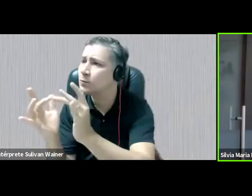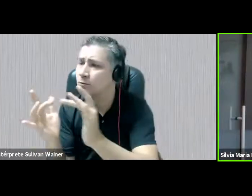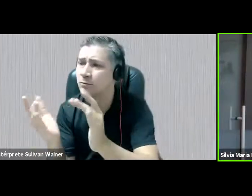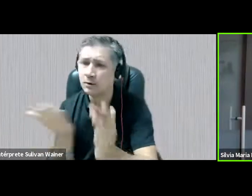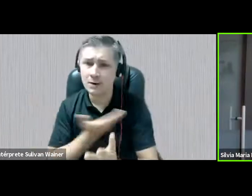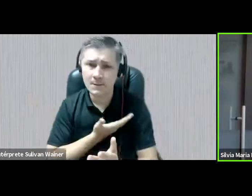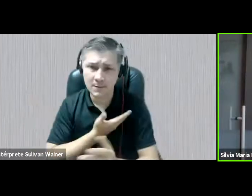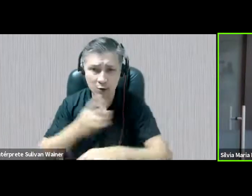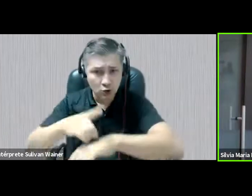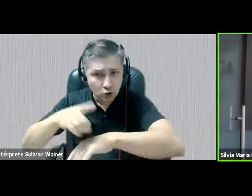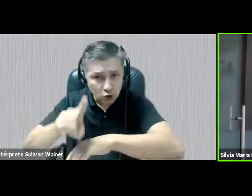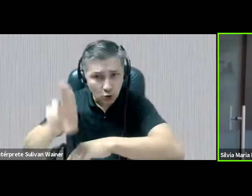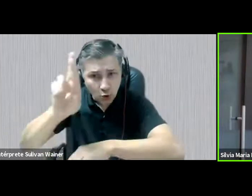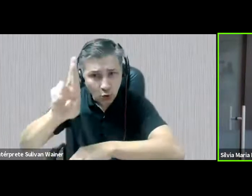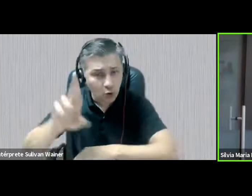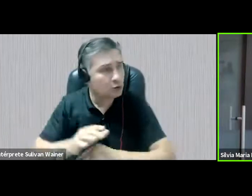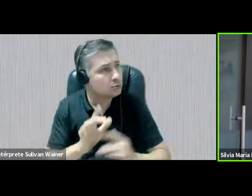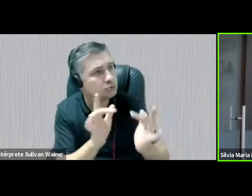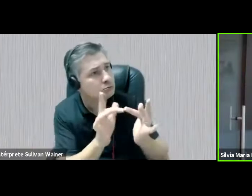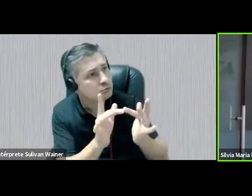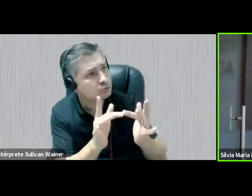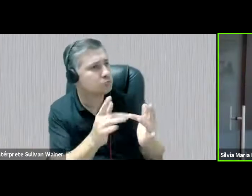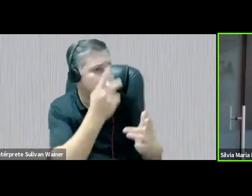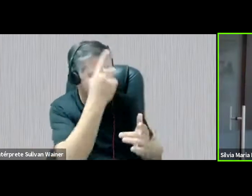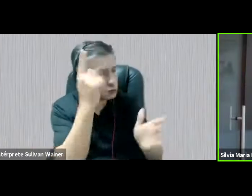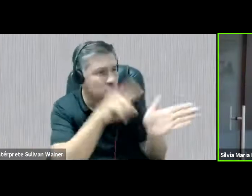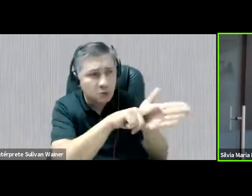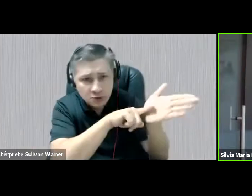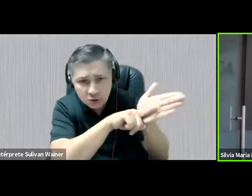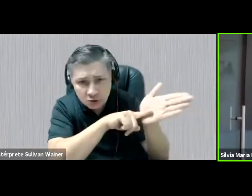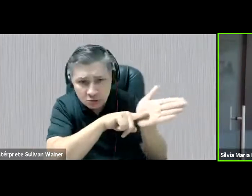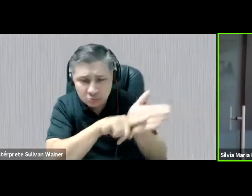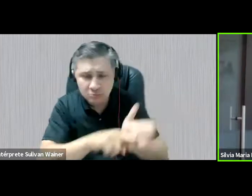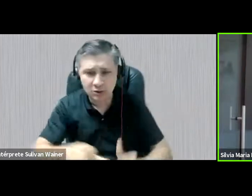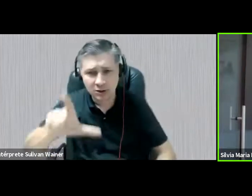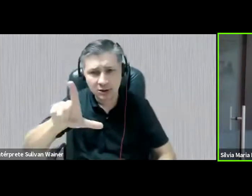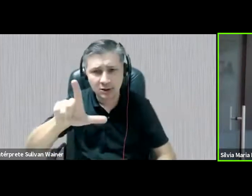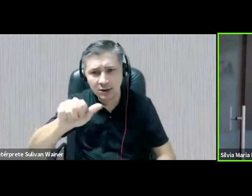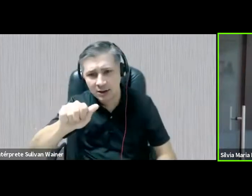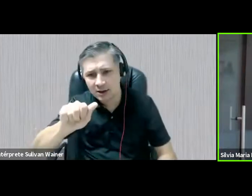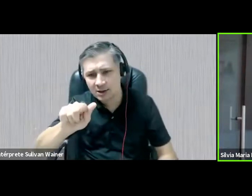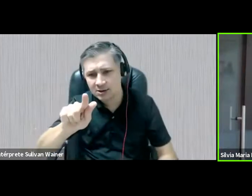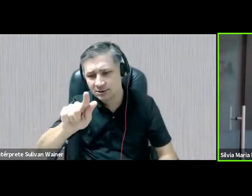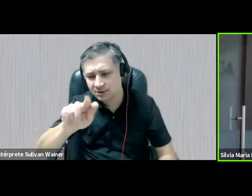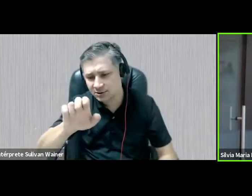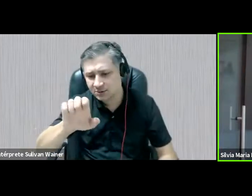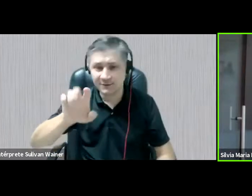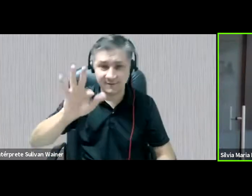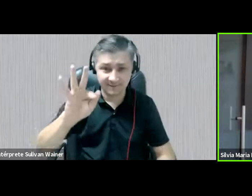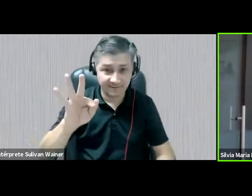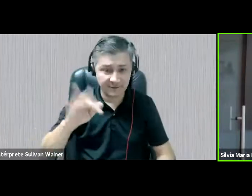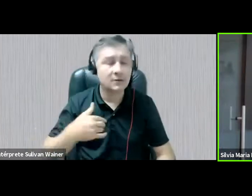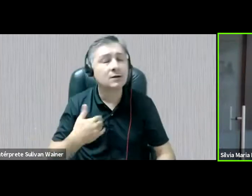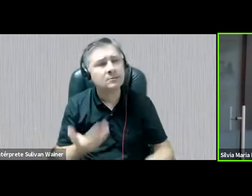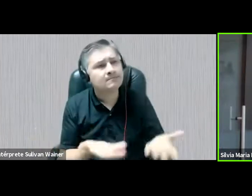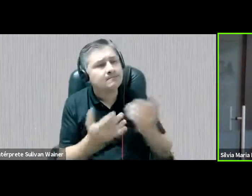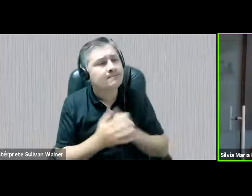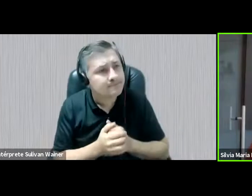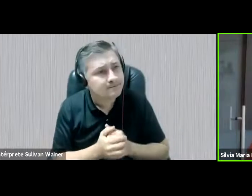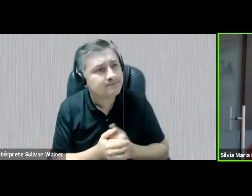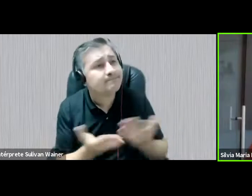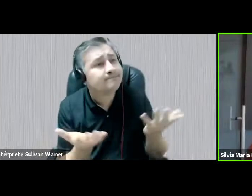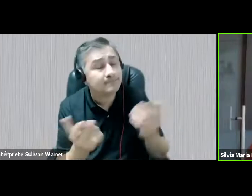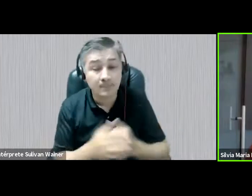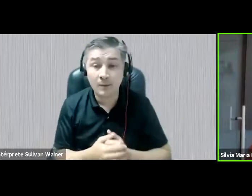doutorandas e pesquisadoras do LAGEF, duas pesquisadoras me colocaram, olha, professora